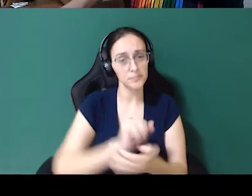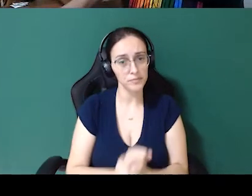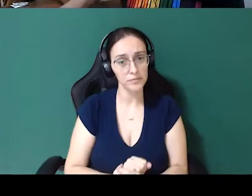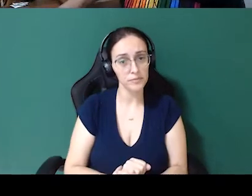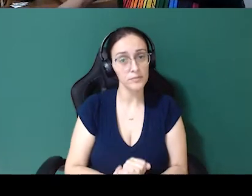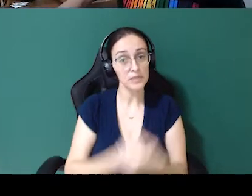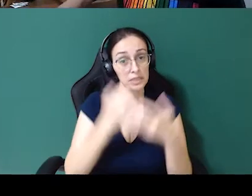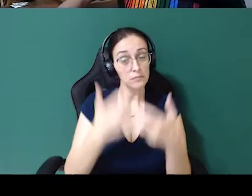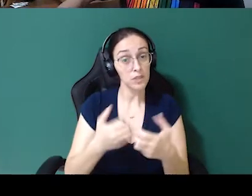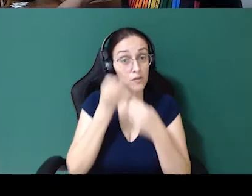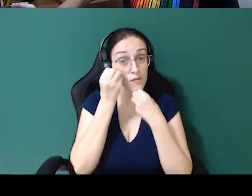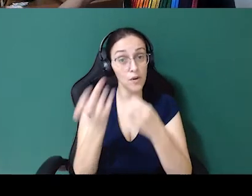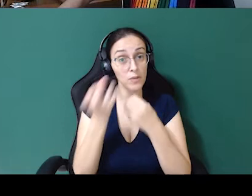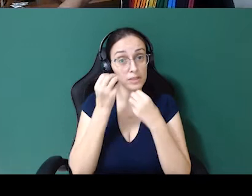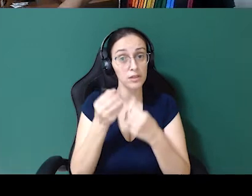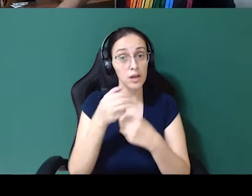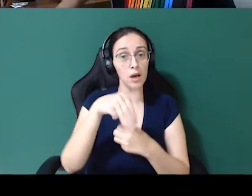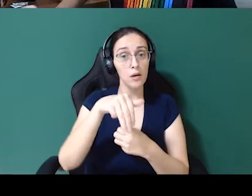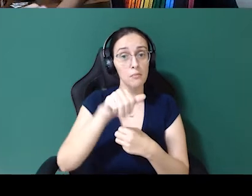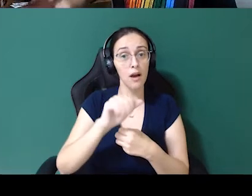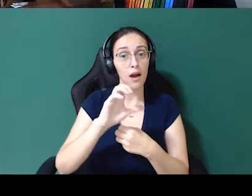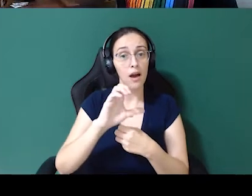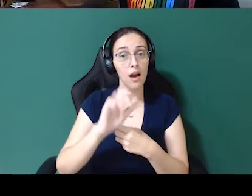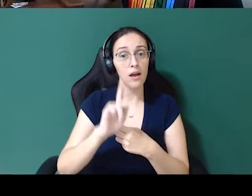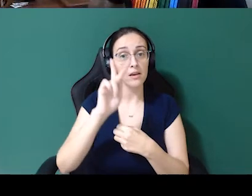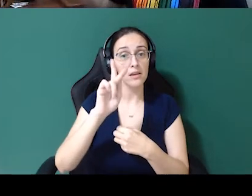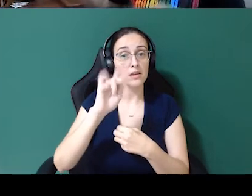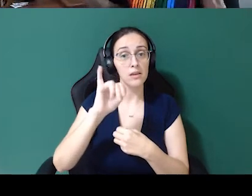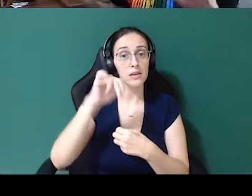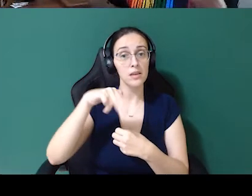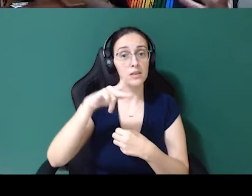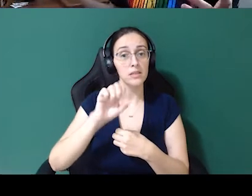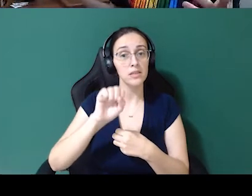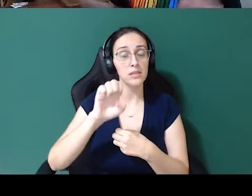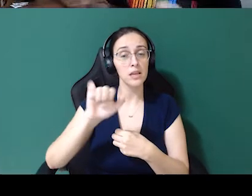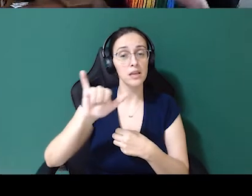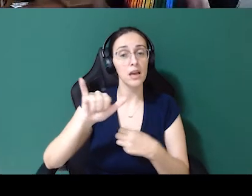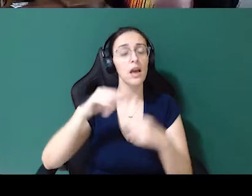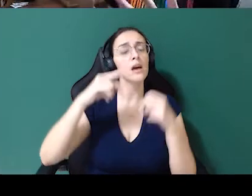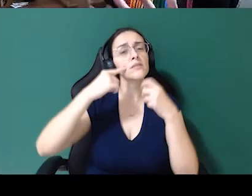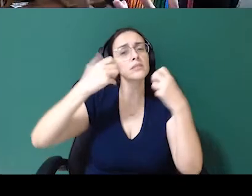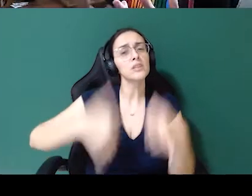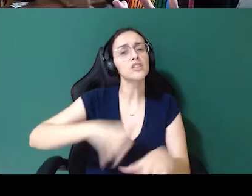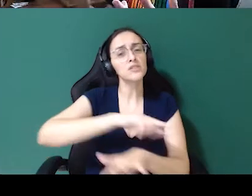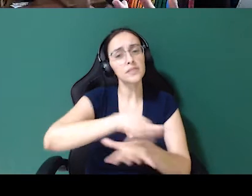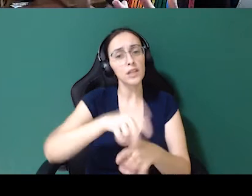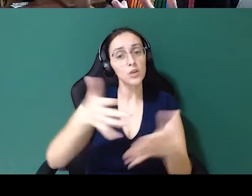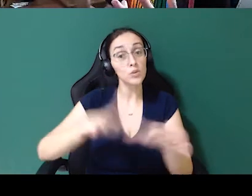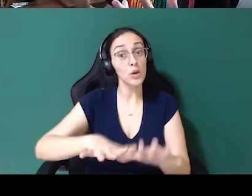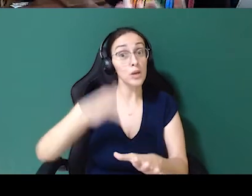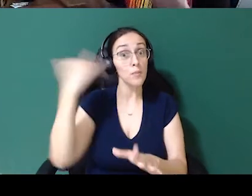Eu trouxe aqui alguns dados da Mackenzie, porque a gente fala muito sobre diversidade e inclusão, e é muito importante a gente